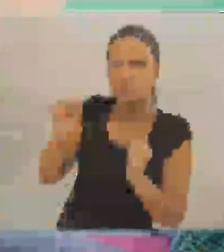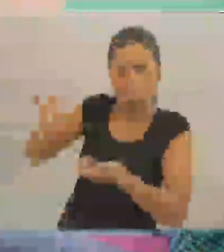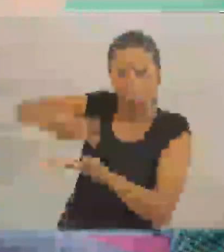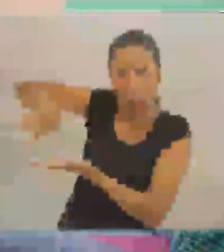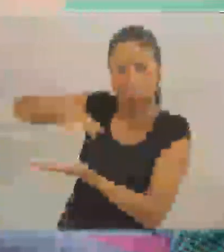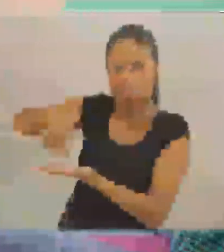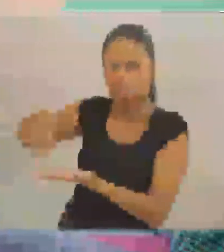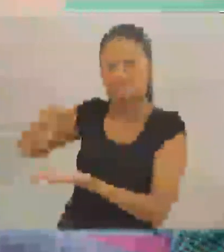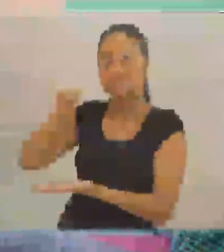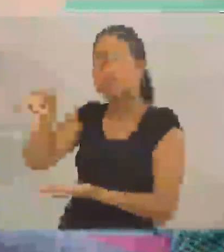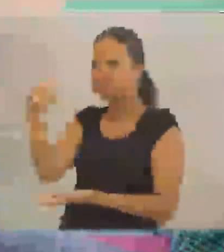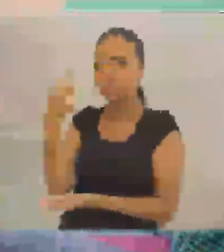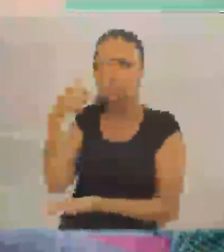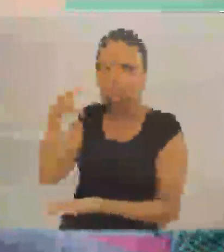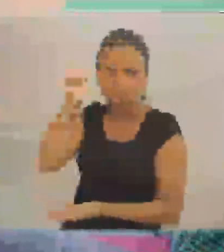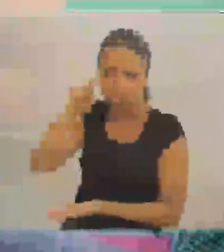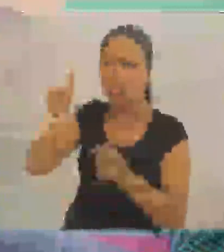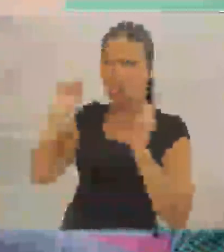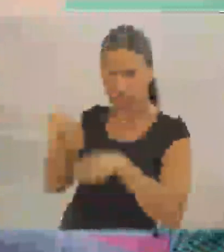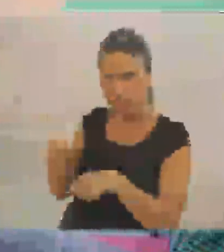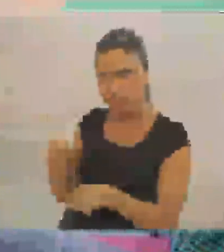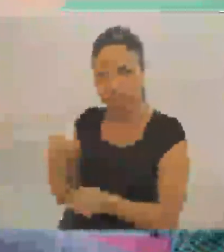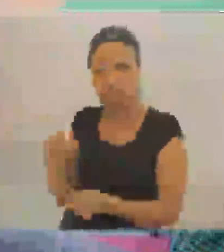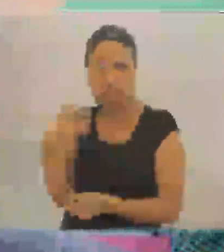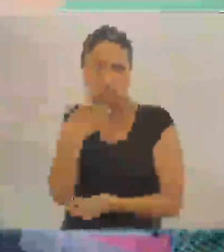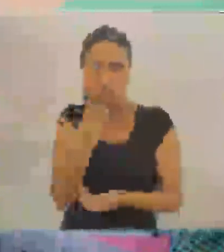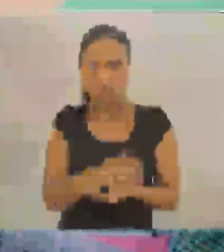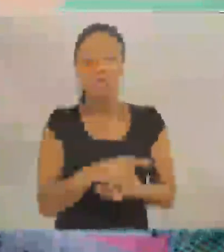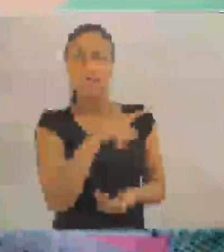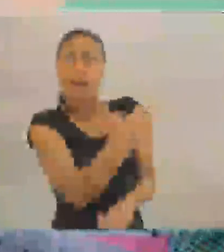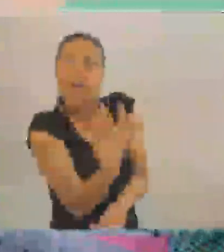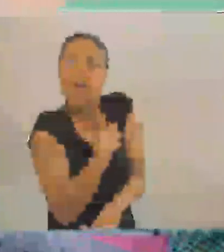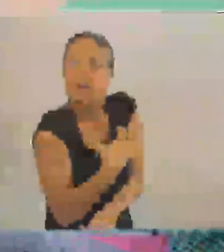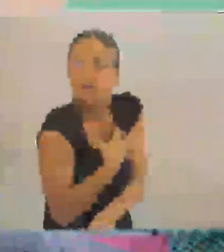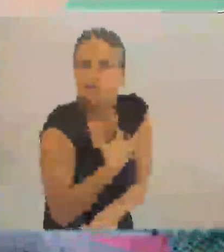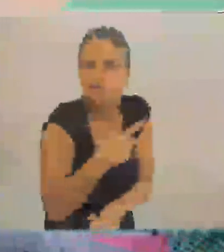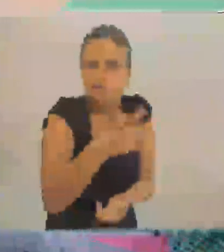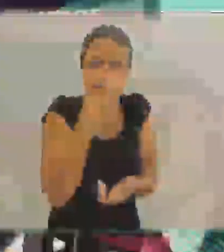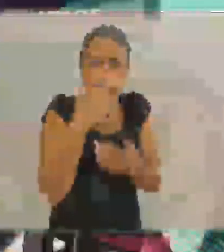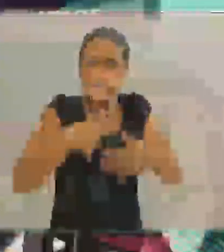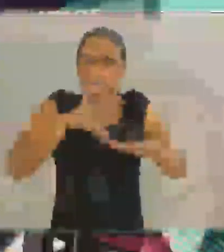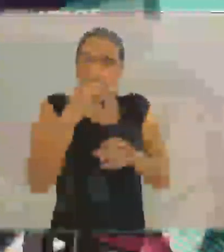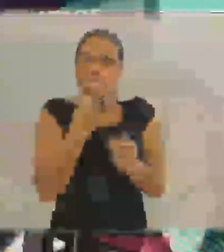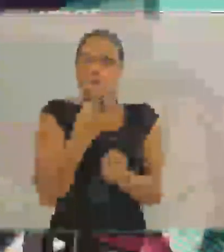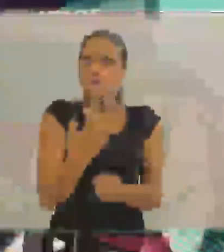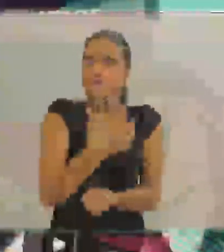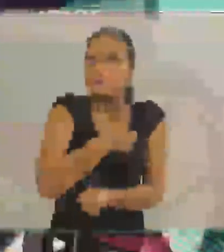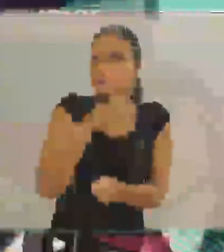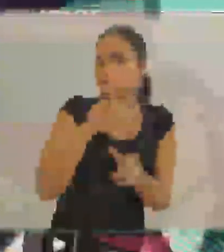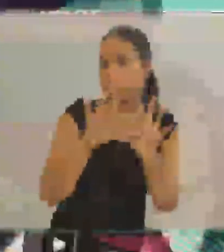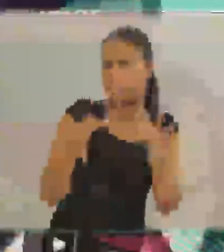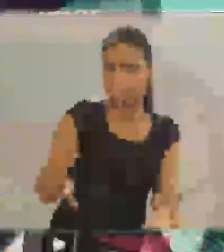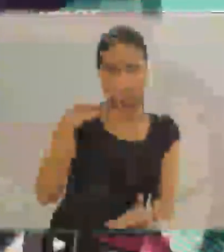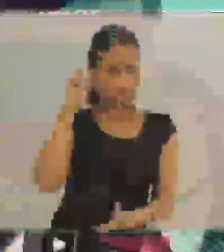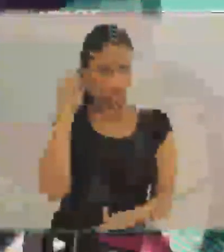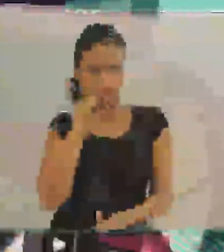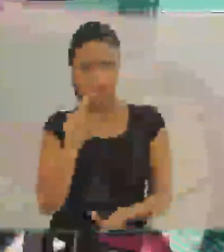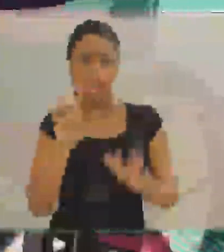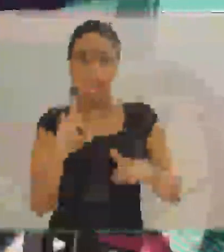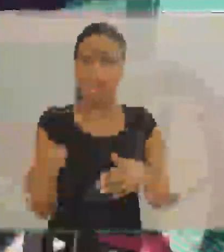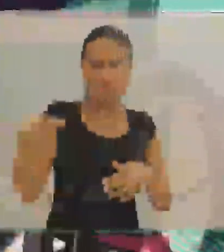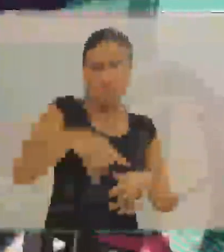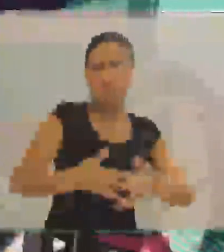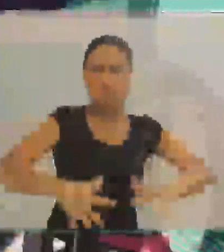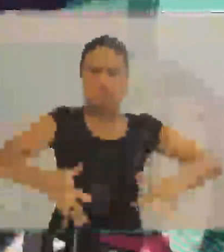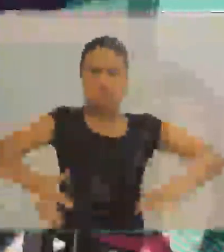Flávia, explica para quem não conhece, como é que o surdo pode dançar se ele não escuta a música? Ele sente. É uma coisa muito